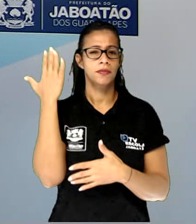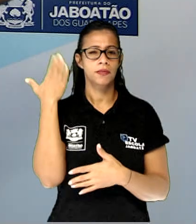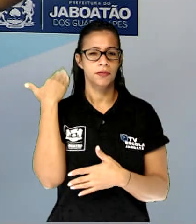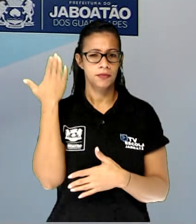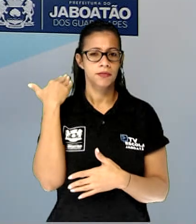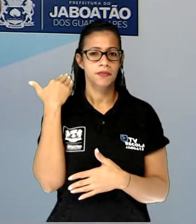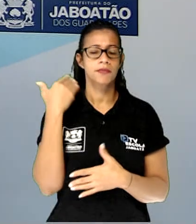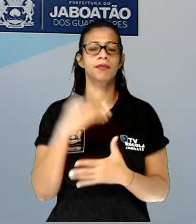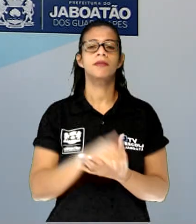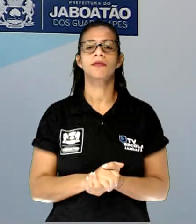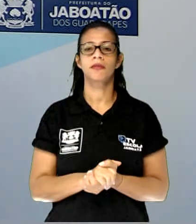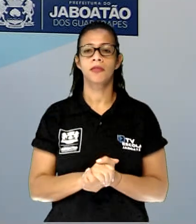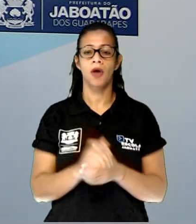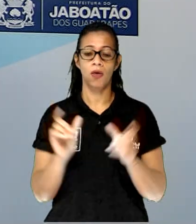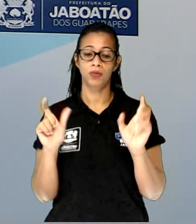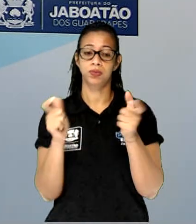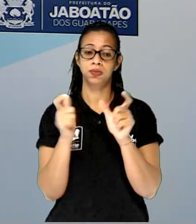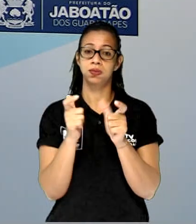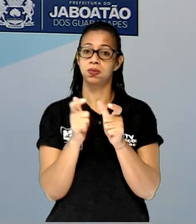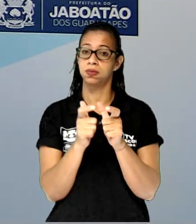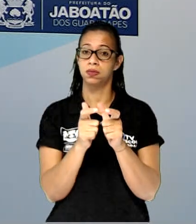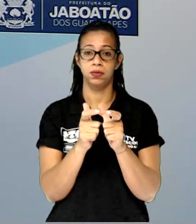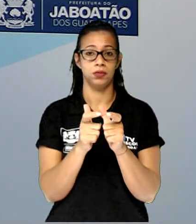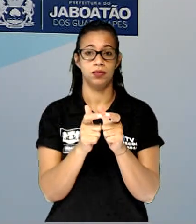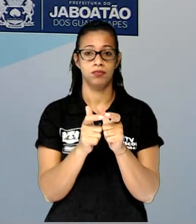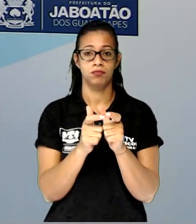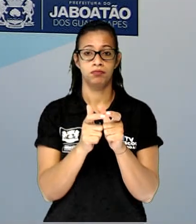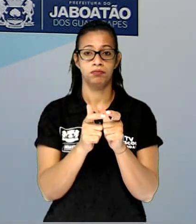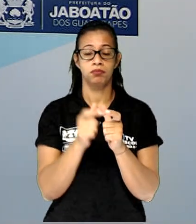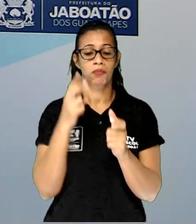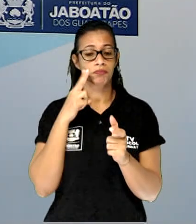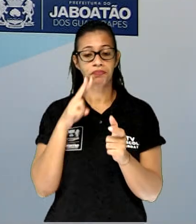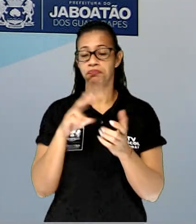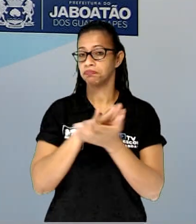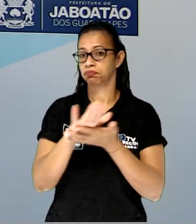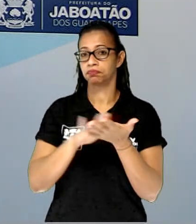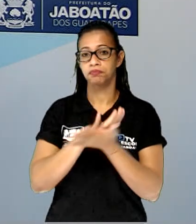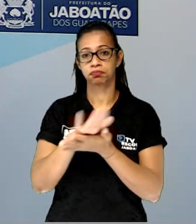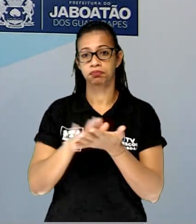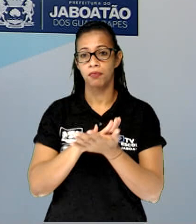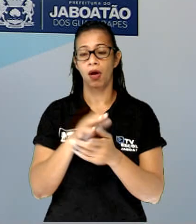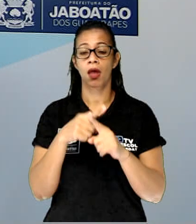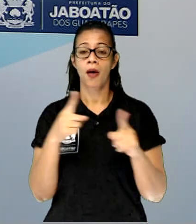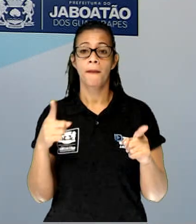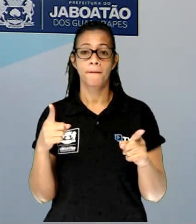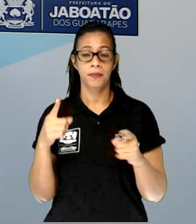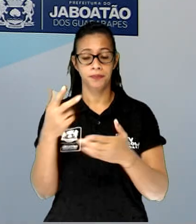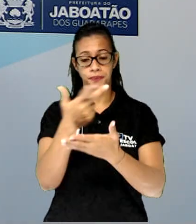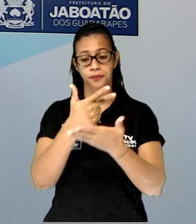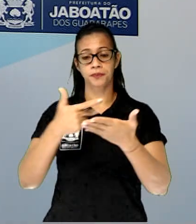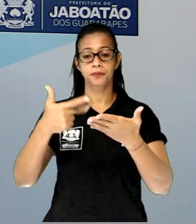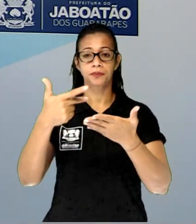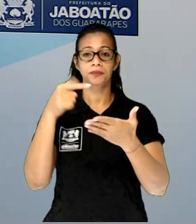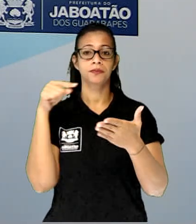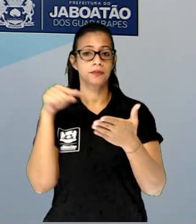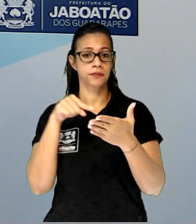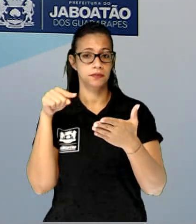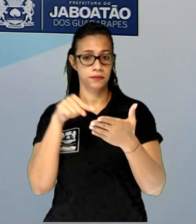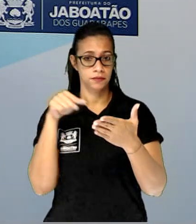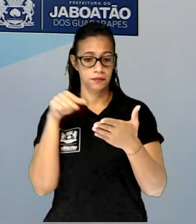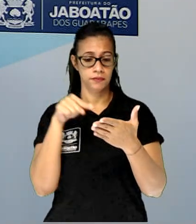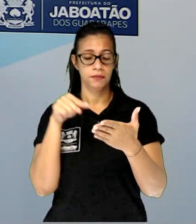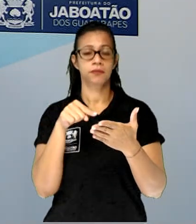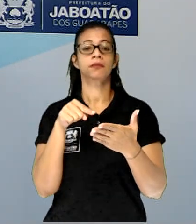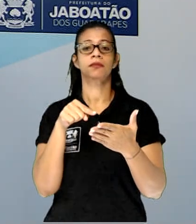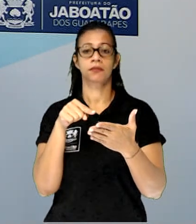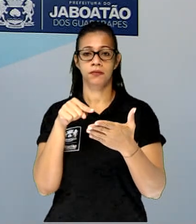naquele mapa era bem menor. Então, por isso que o plano urbano, ele serve para a administração, porque aí a prefeitura, ou quem estiver administrando,